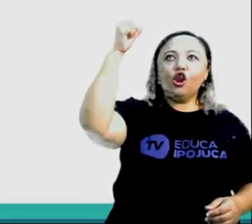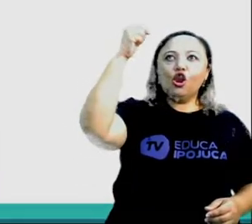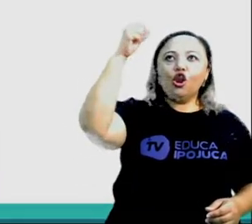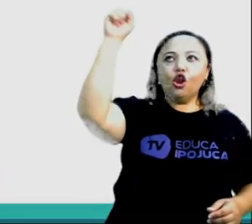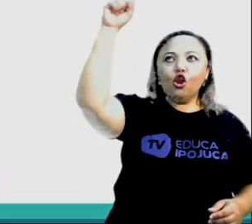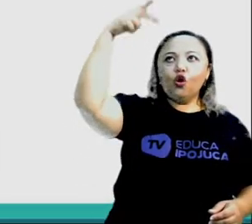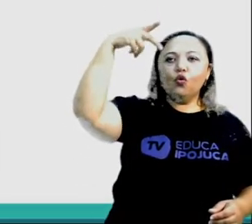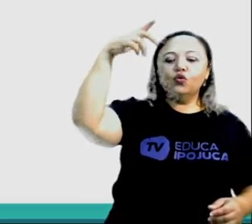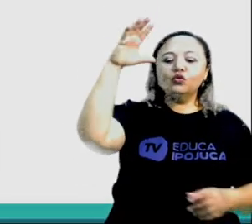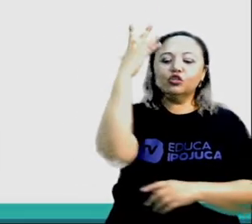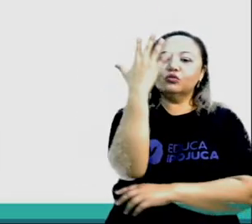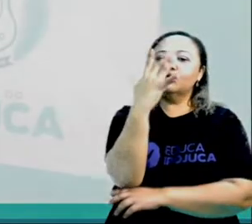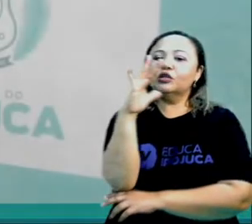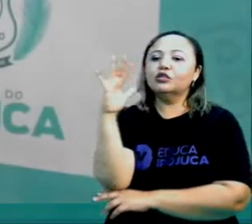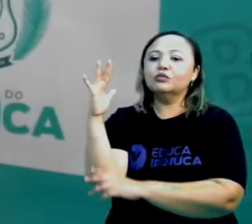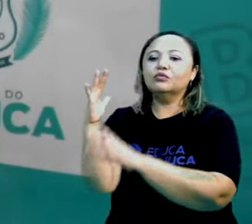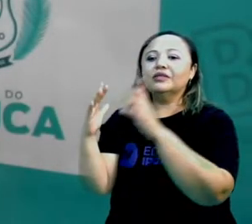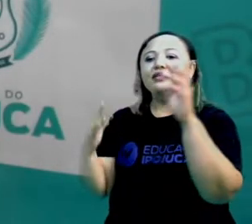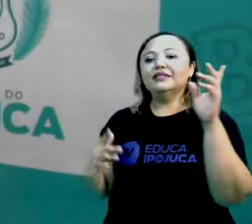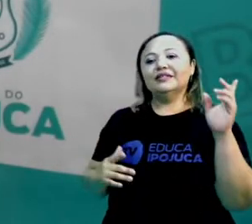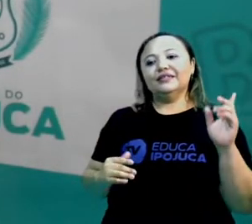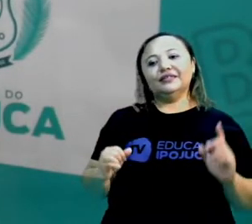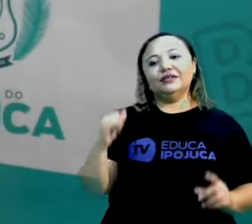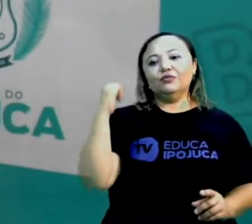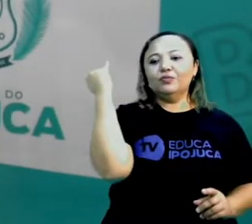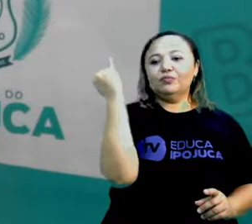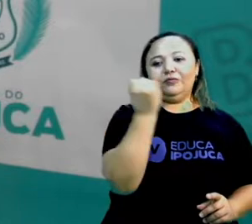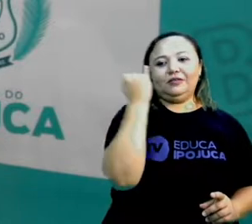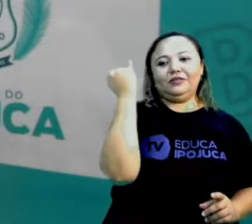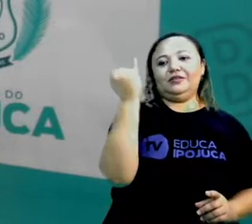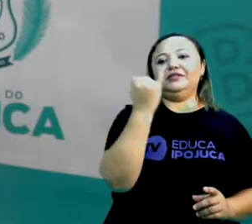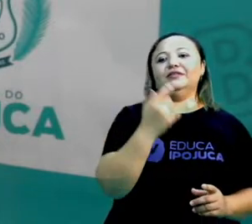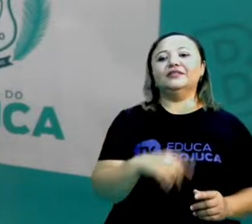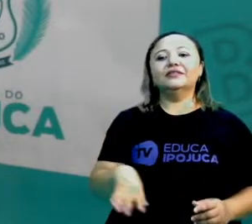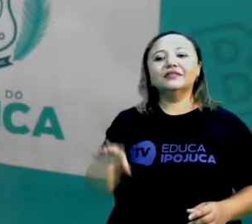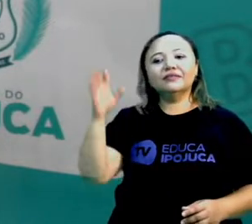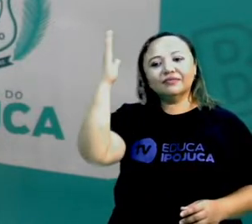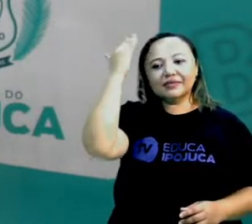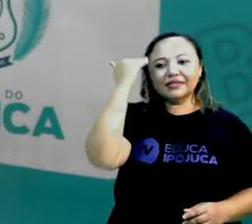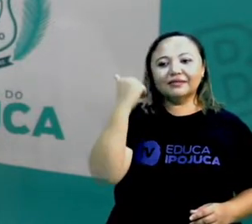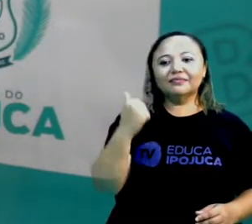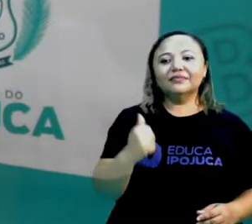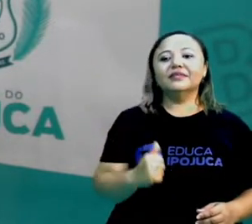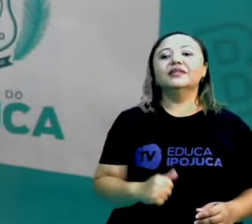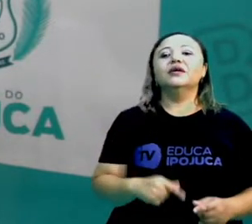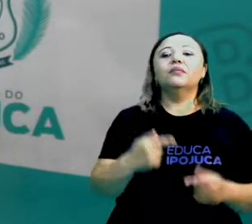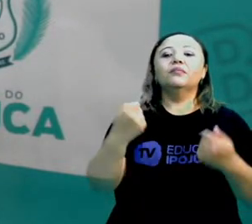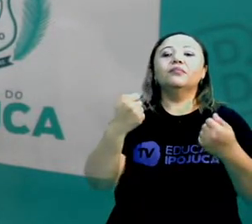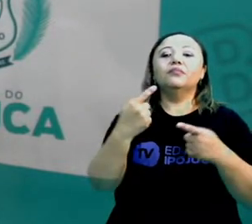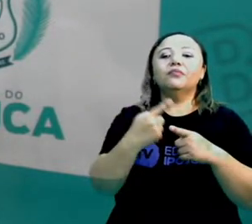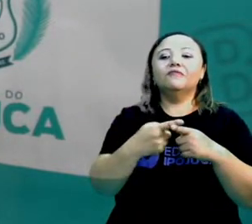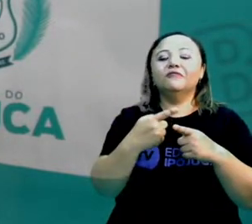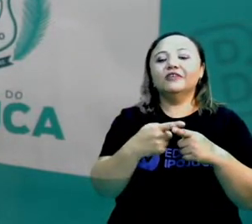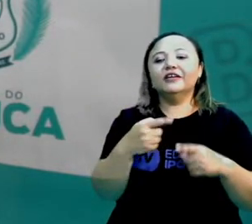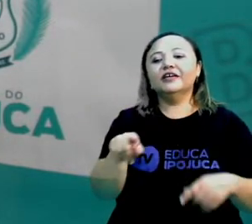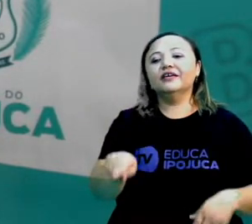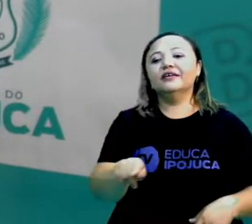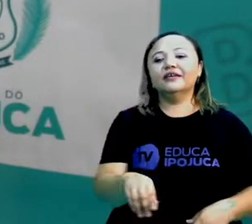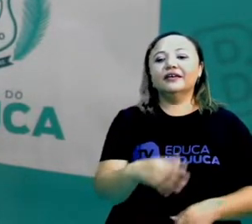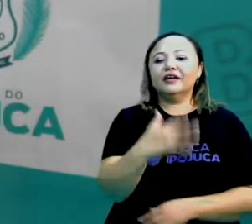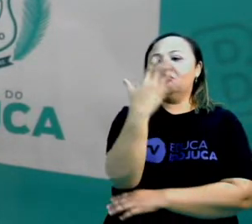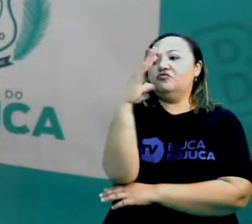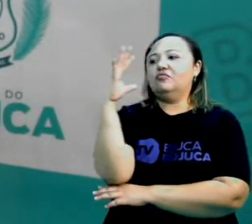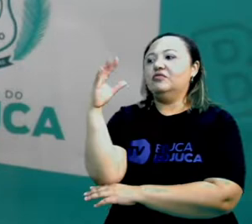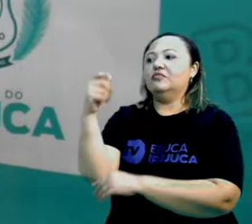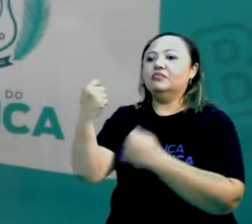as plantas, certo? Então vamos conhecer mais um pouquinho por que as plantas necessitam tanto de